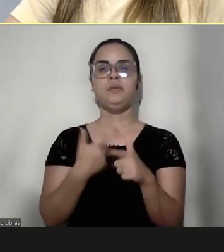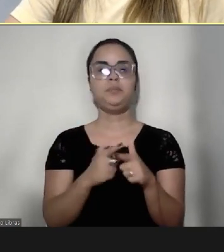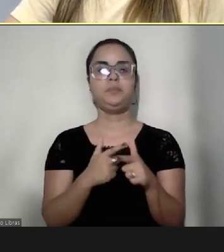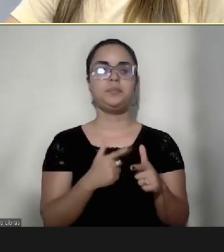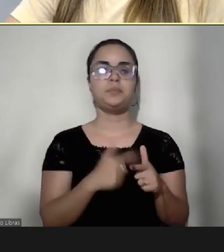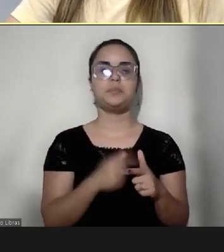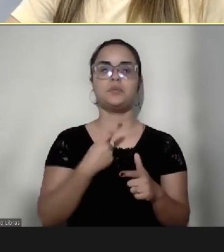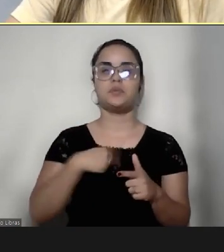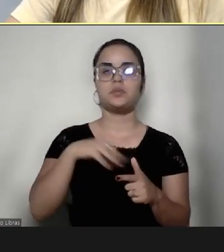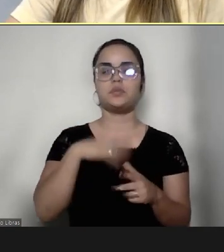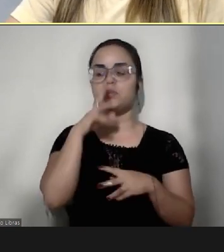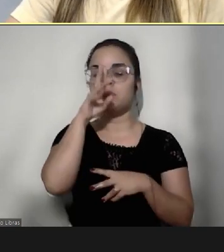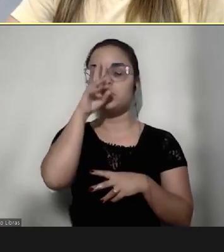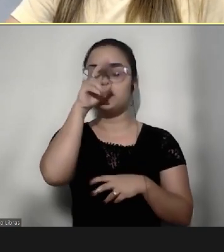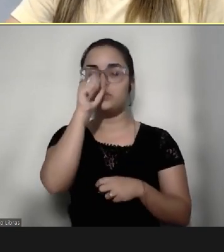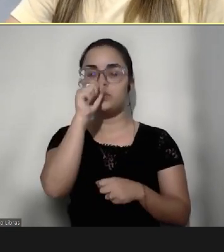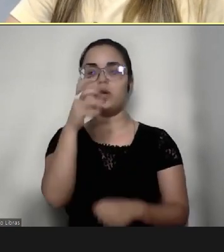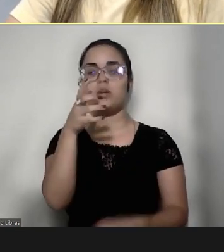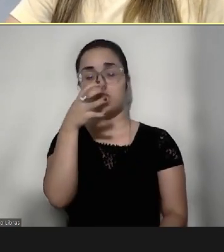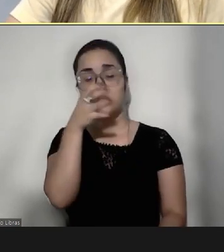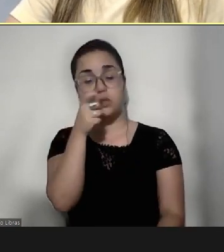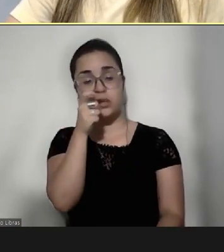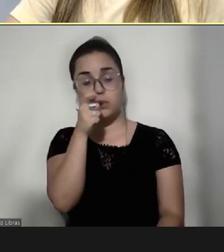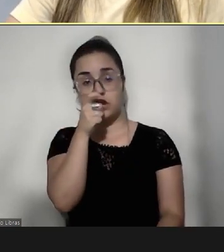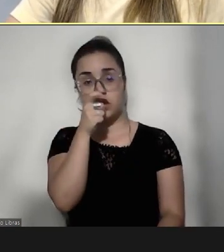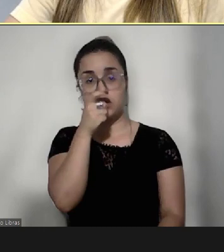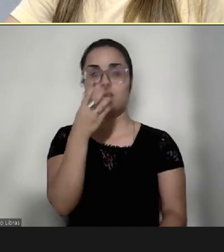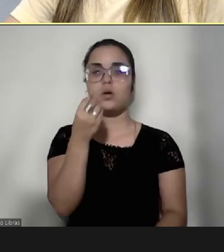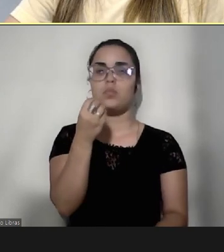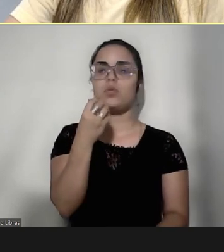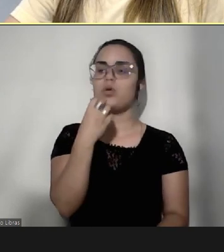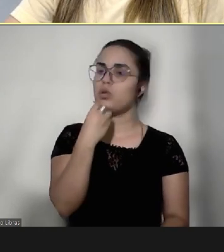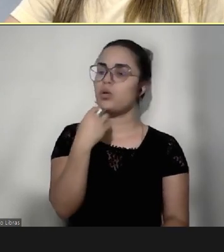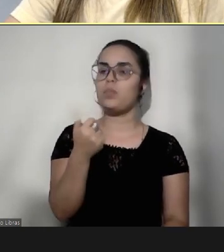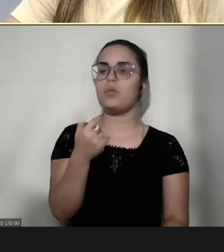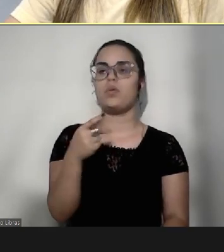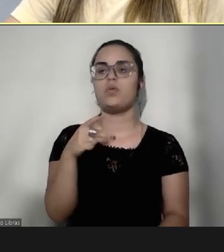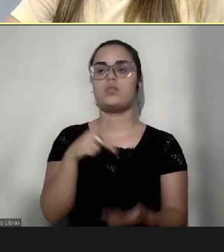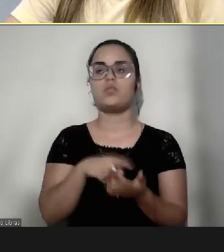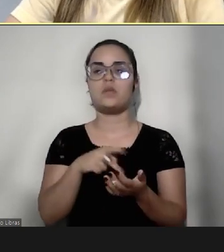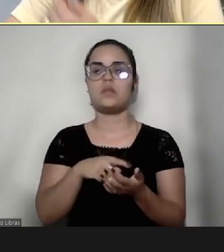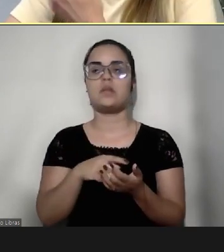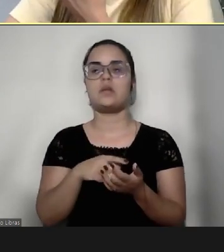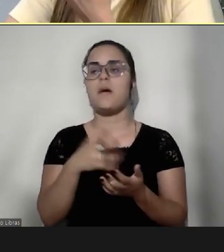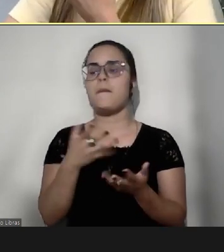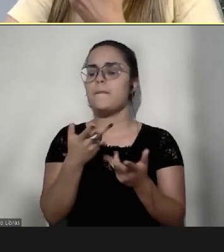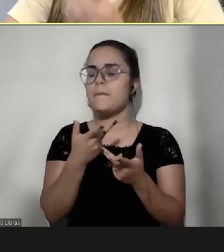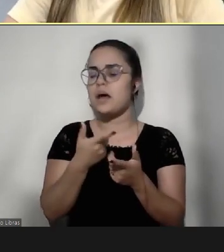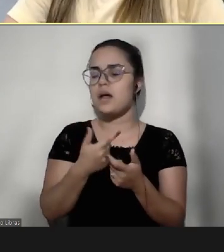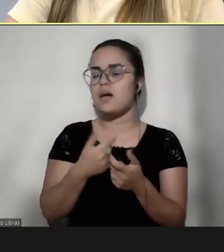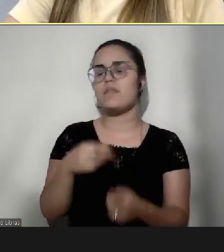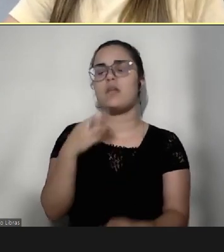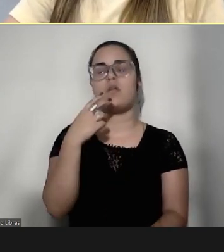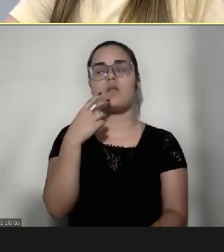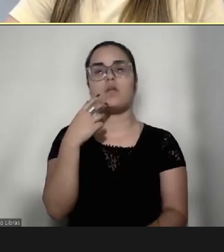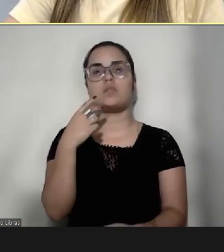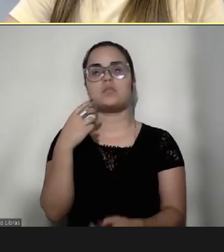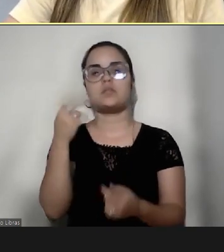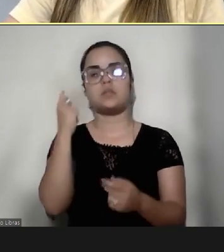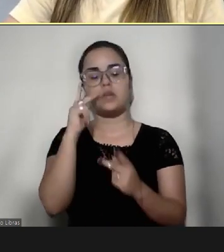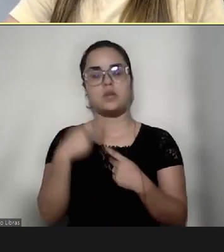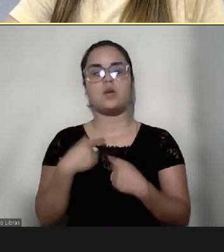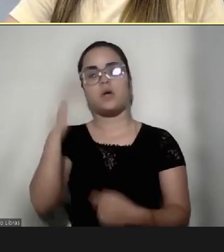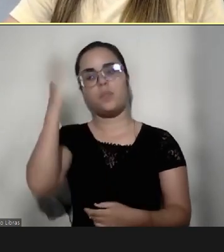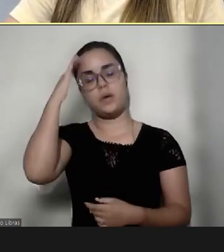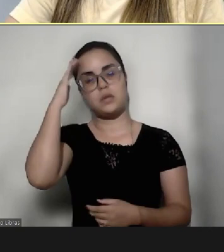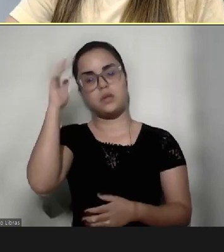vocês são muito fortes e inspiradoras, muito reconfortante mesmo, lindos depoimentos, fico pensando sobre o papel